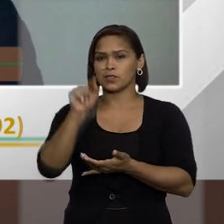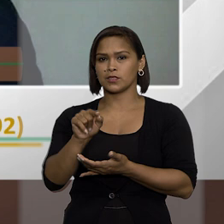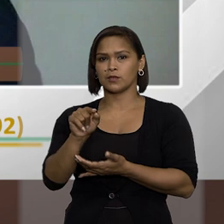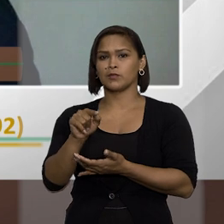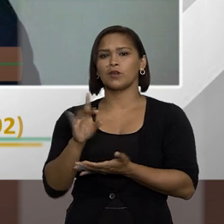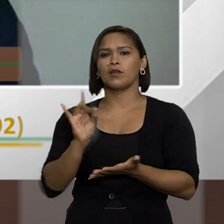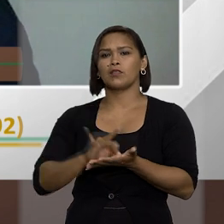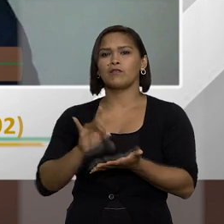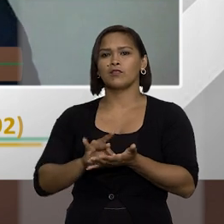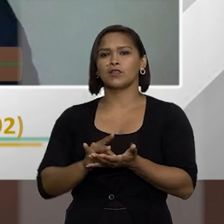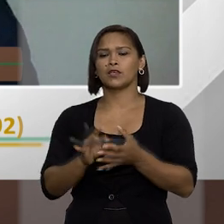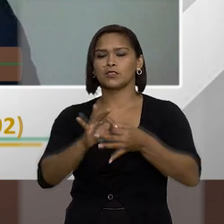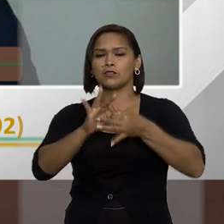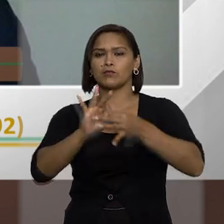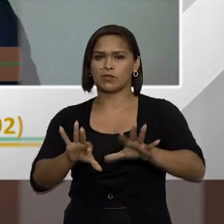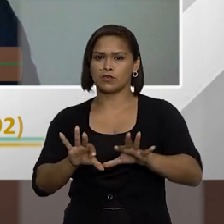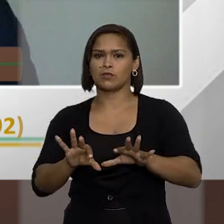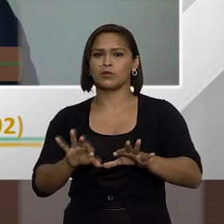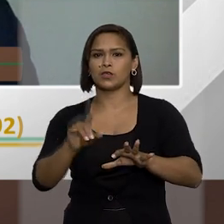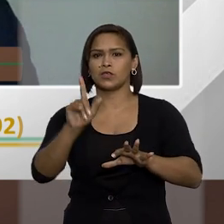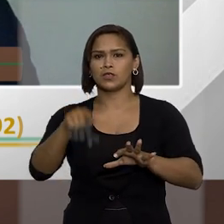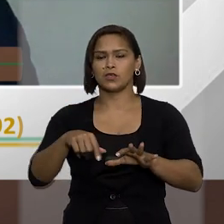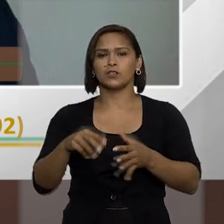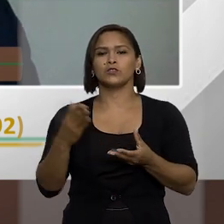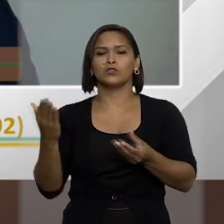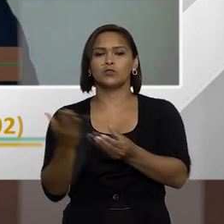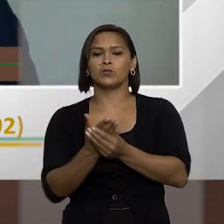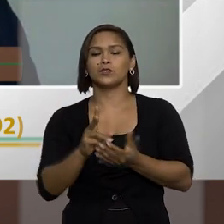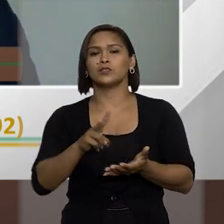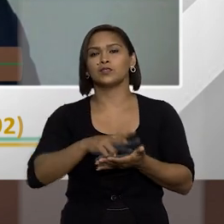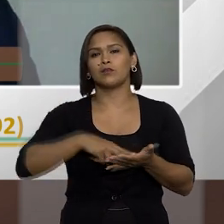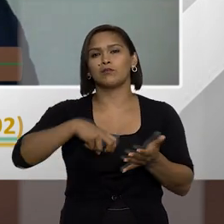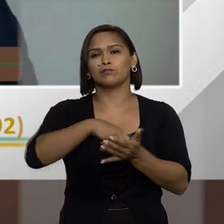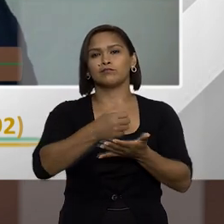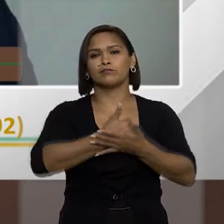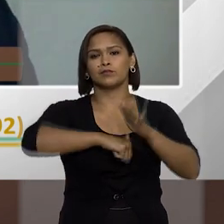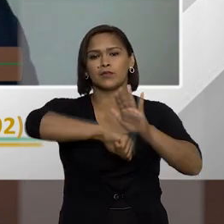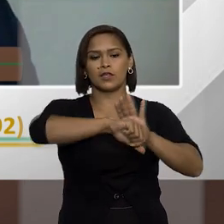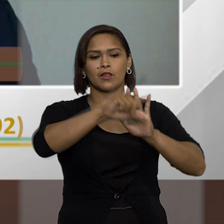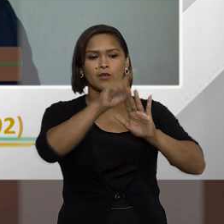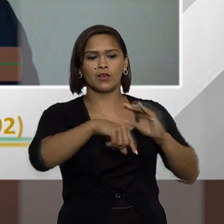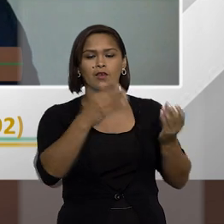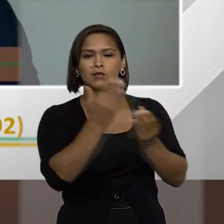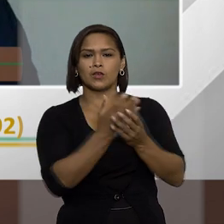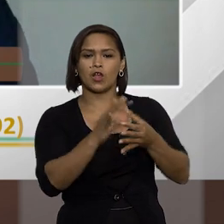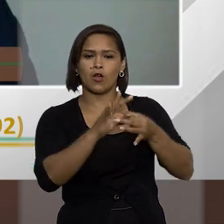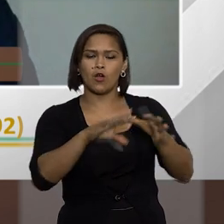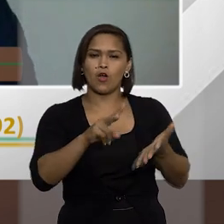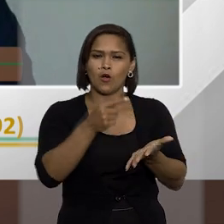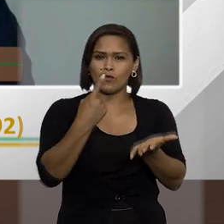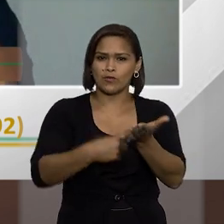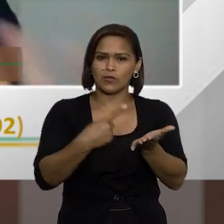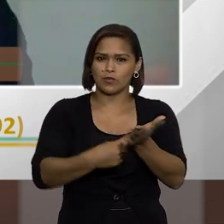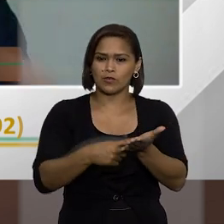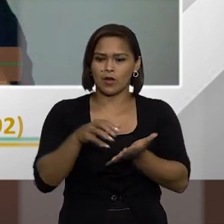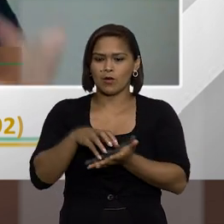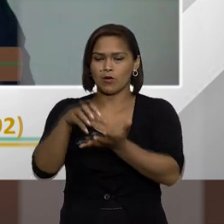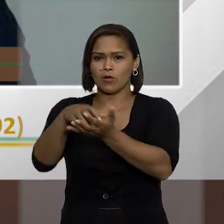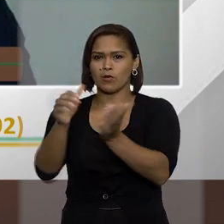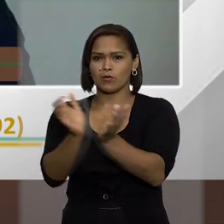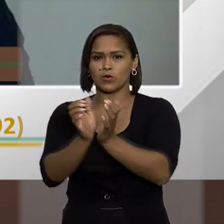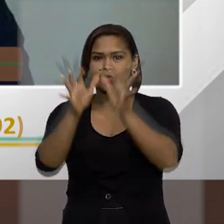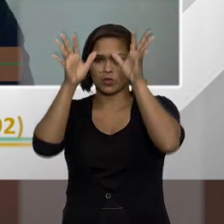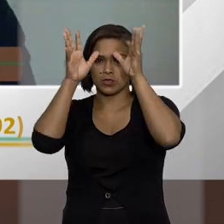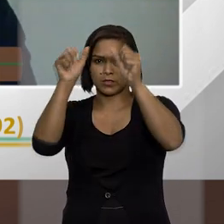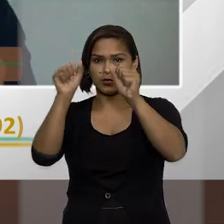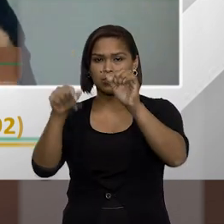âmbito, na verdade, se ele for absolvido no âmbito de uma ação criminal e essa absolução seja confirmada por um órgão colegiado,